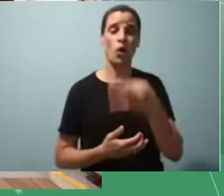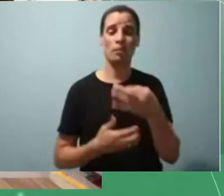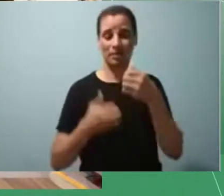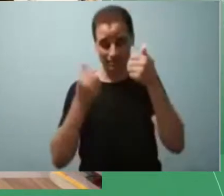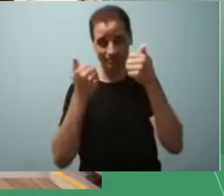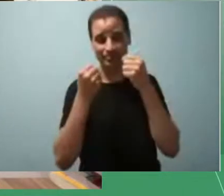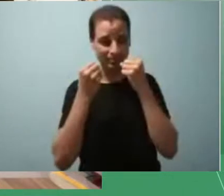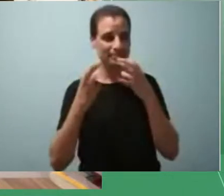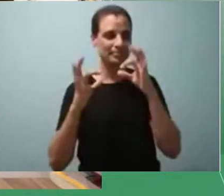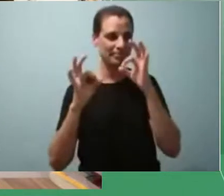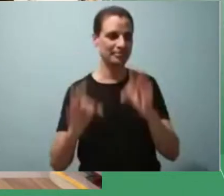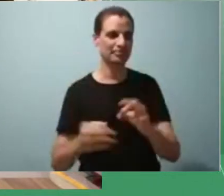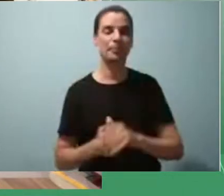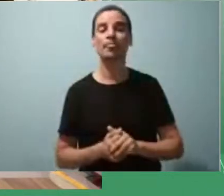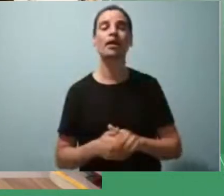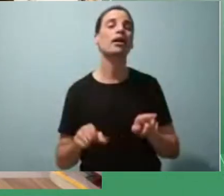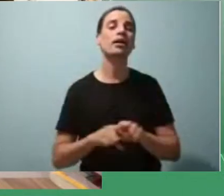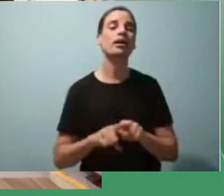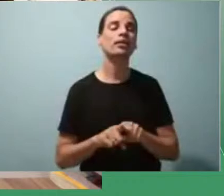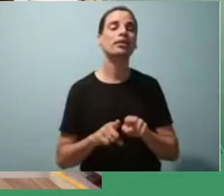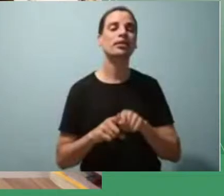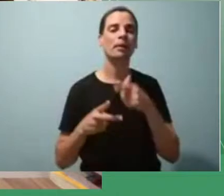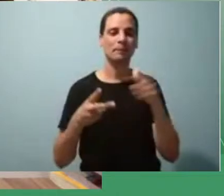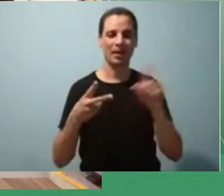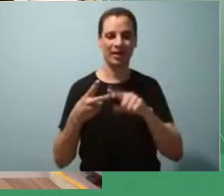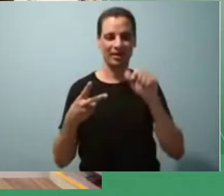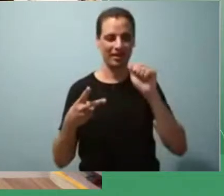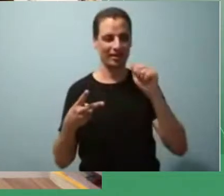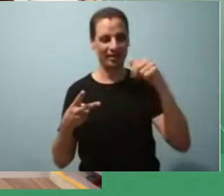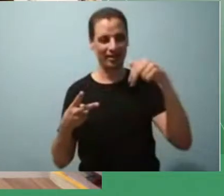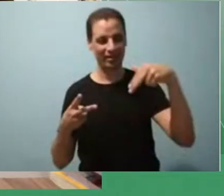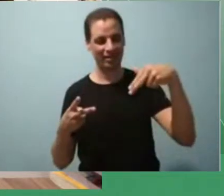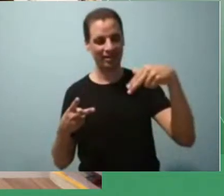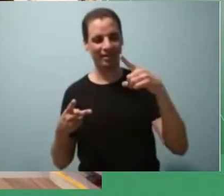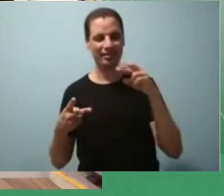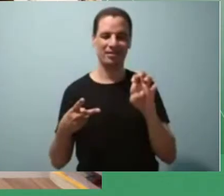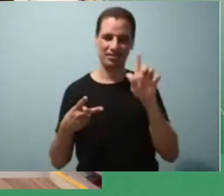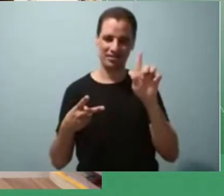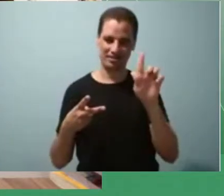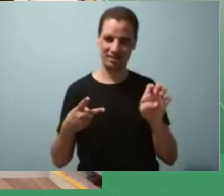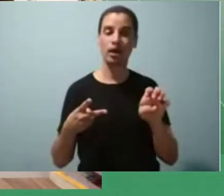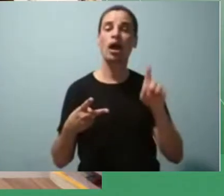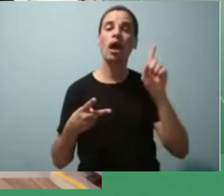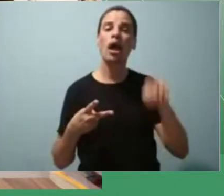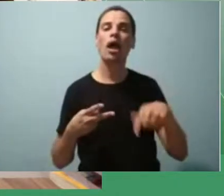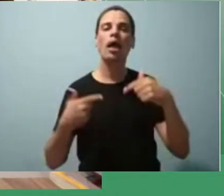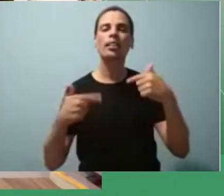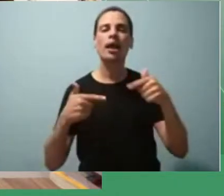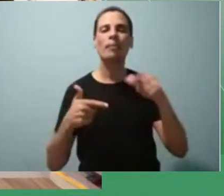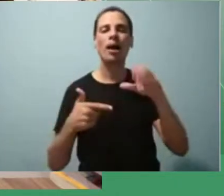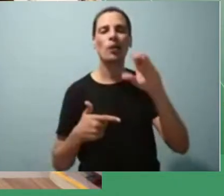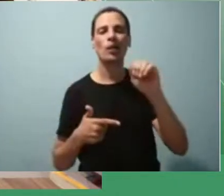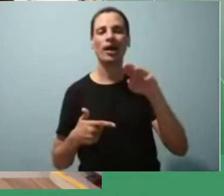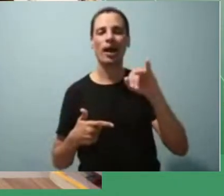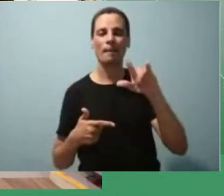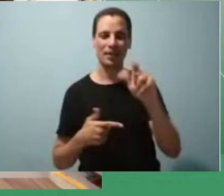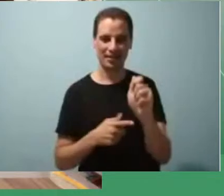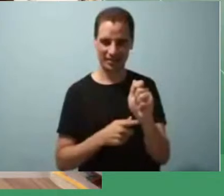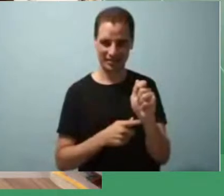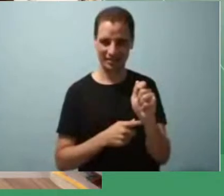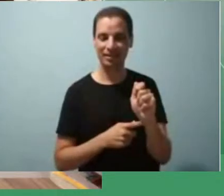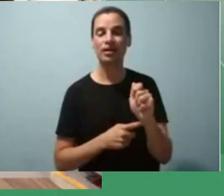e também o André André faz um comentário também do trabalho sobre o trabalho da Camila né sobre